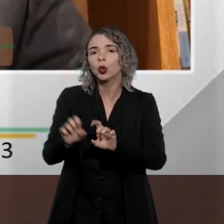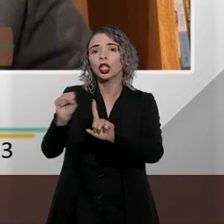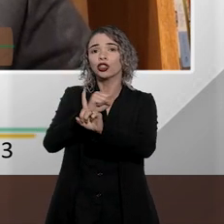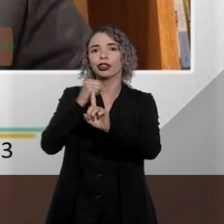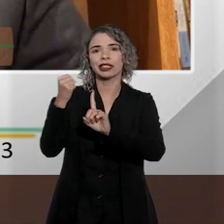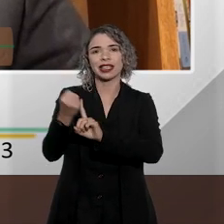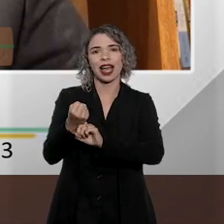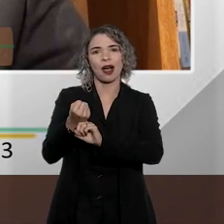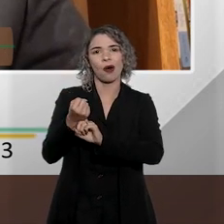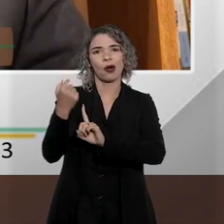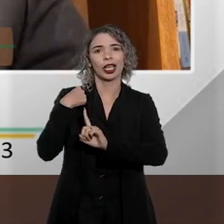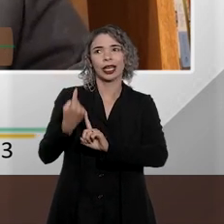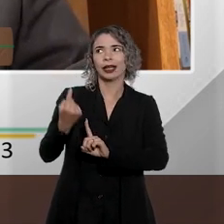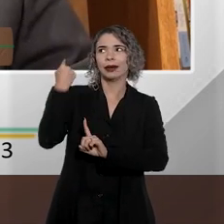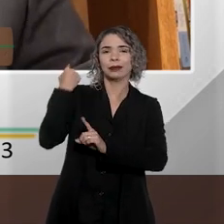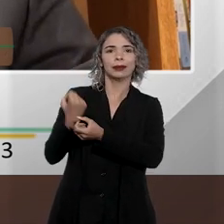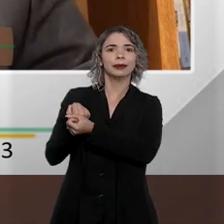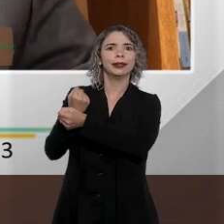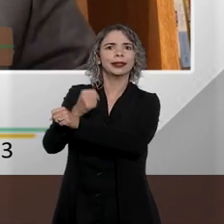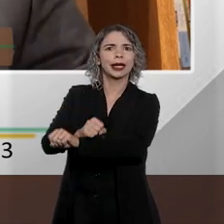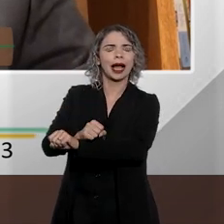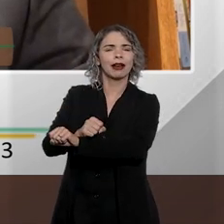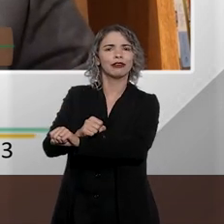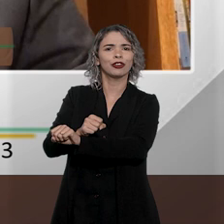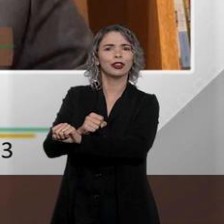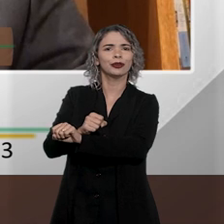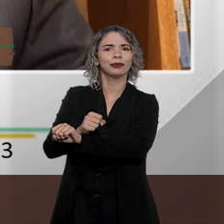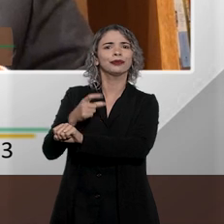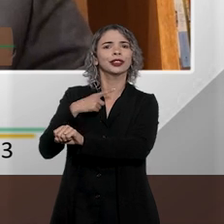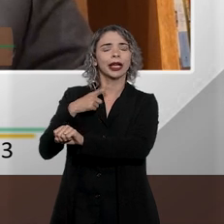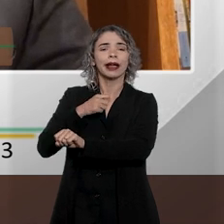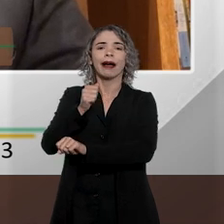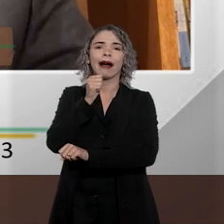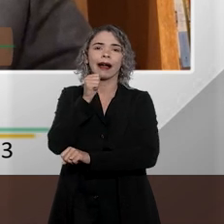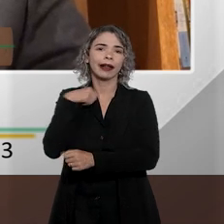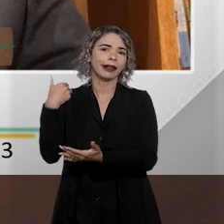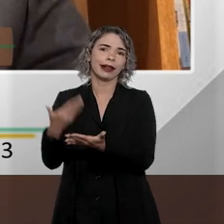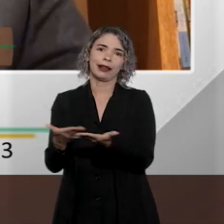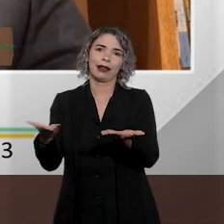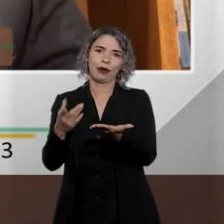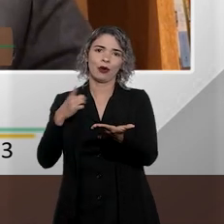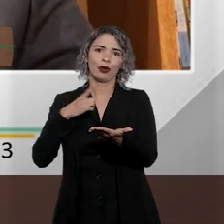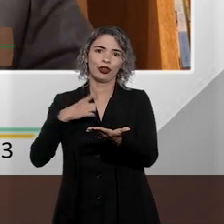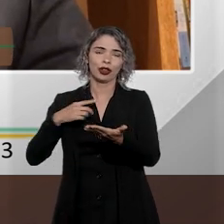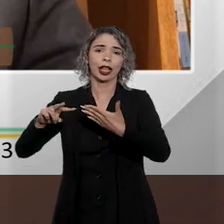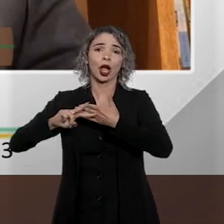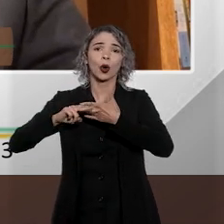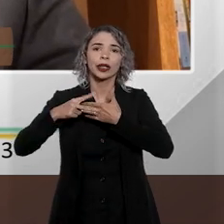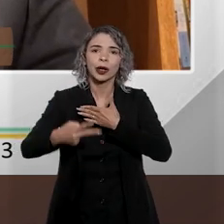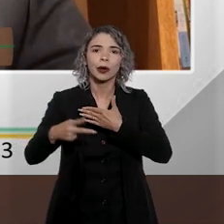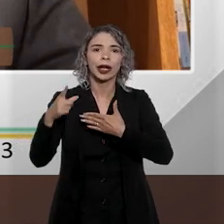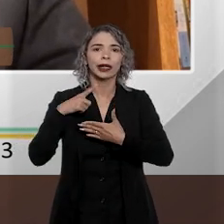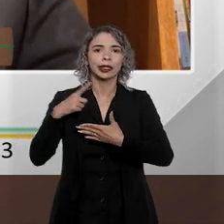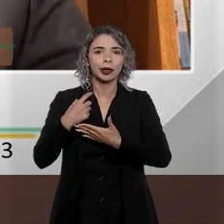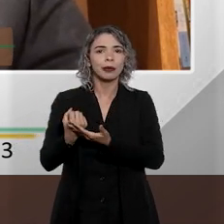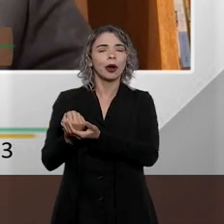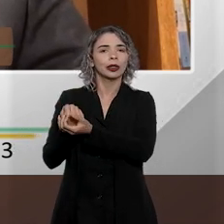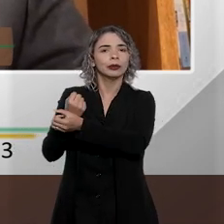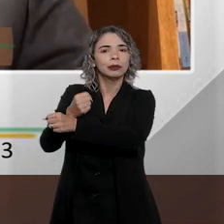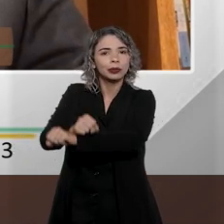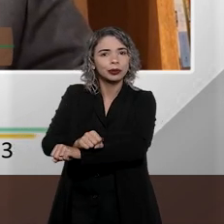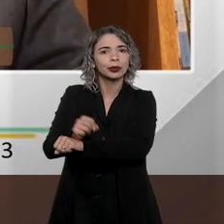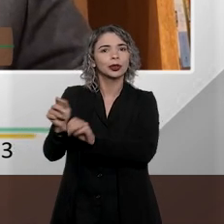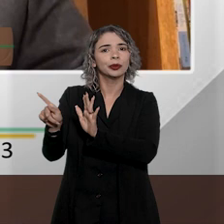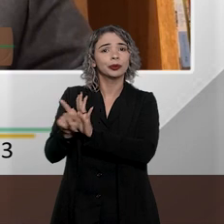herdeira do escravismo, a partir de uma estrutura social que ainda tem a chaga aberta das consequências de uma abolição jurídica